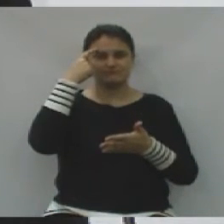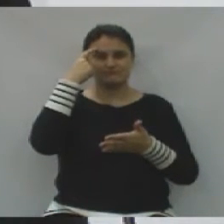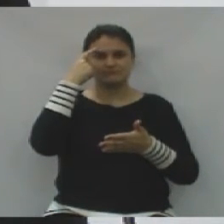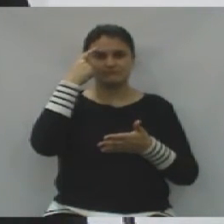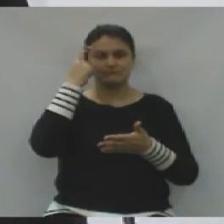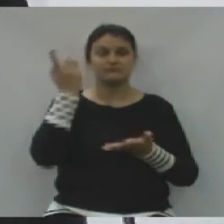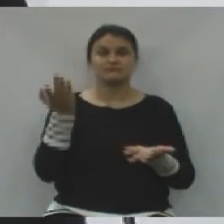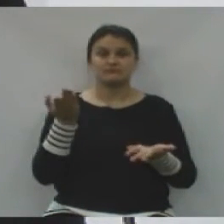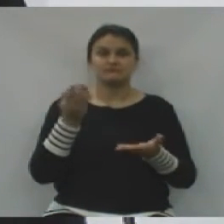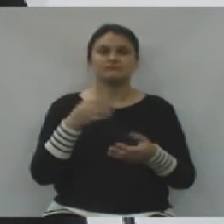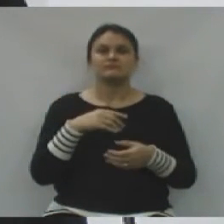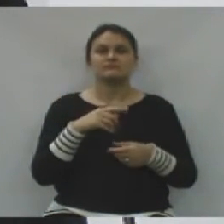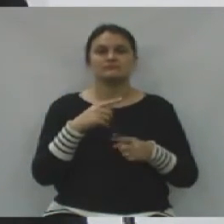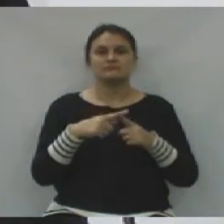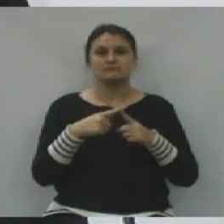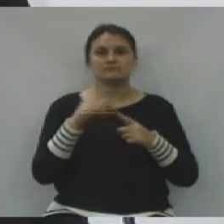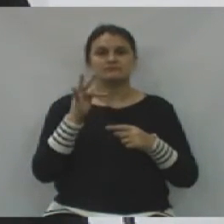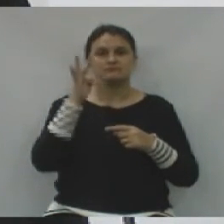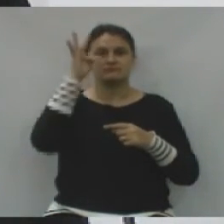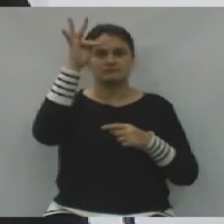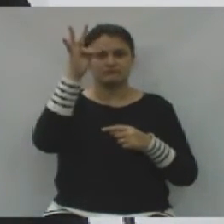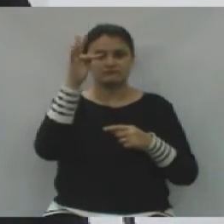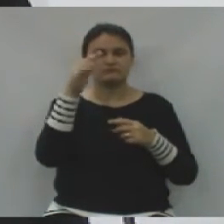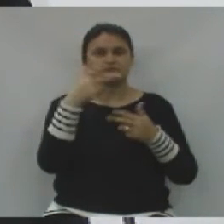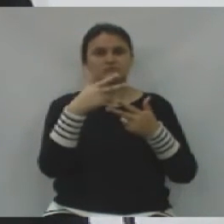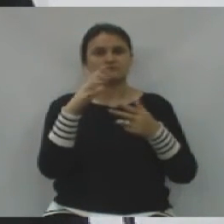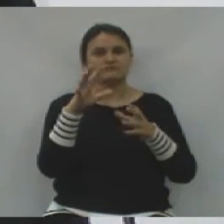dúvida nenhuma, para mais tarde colher a tempestade.